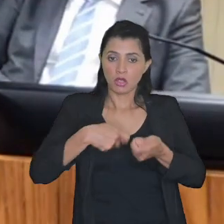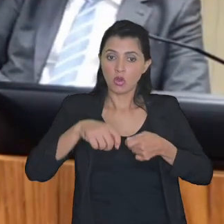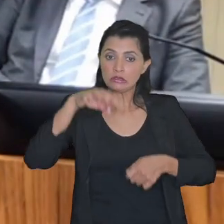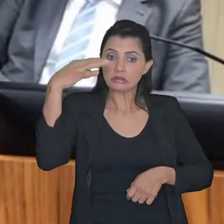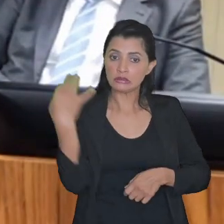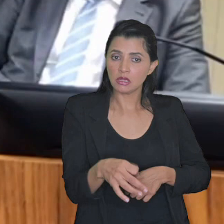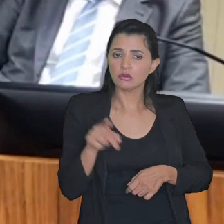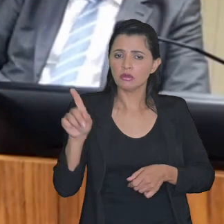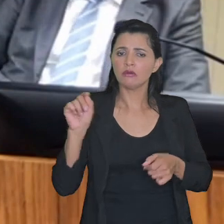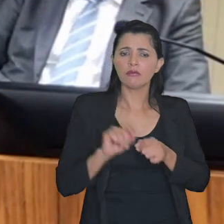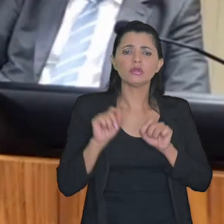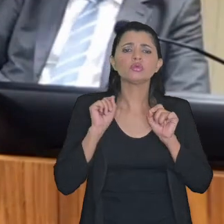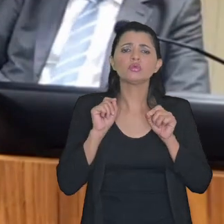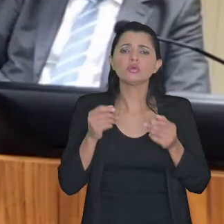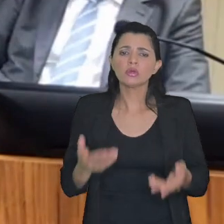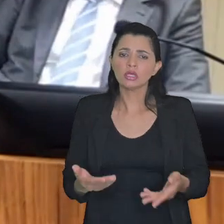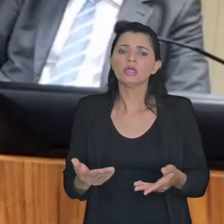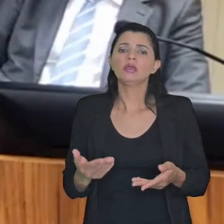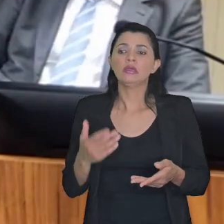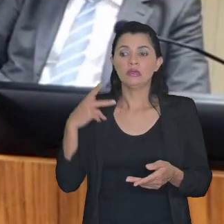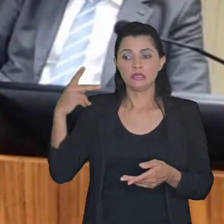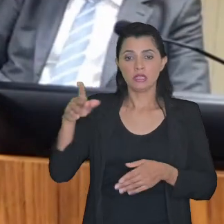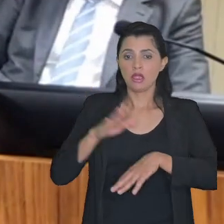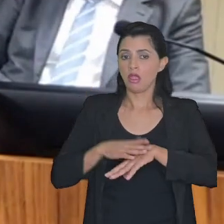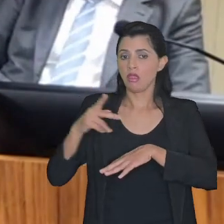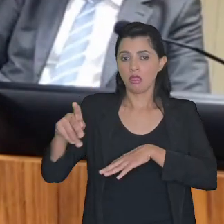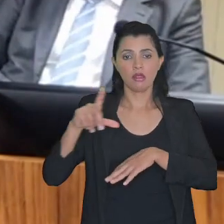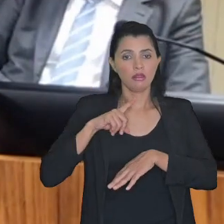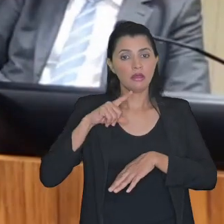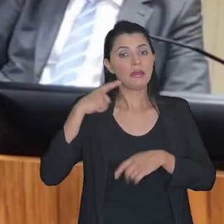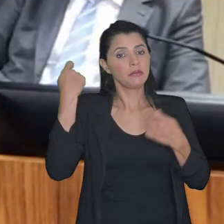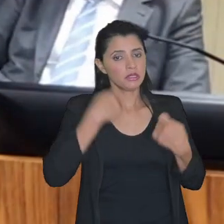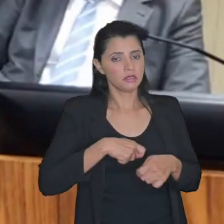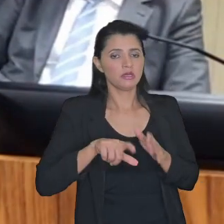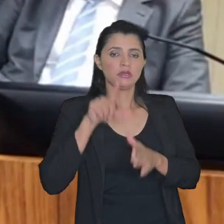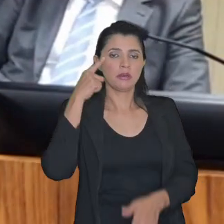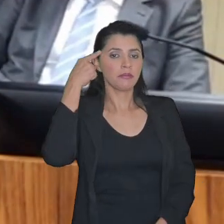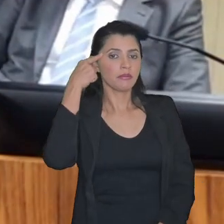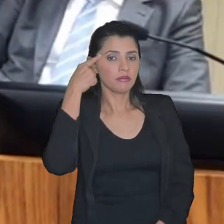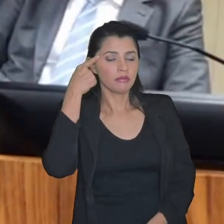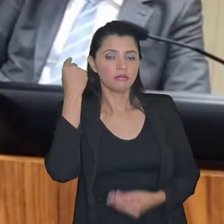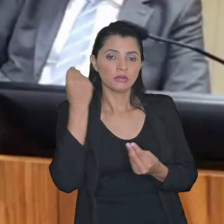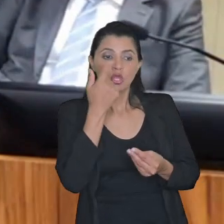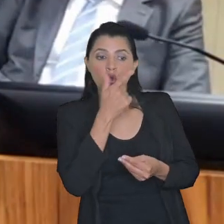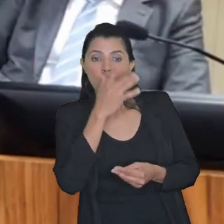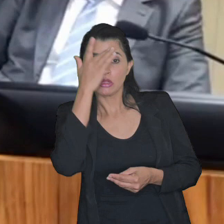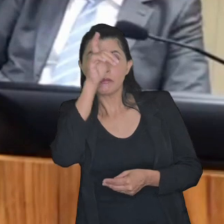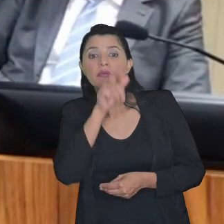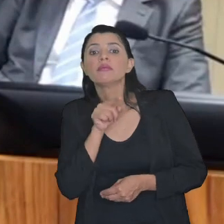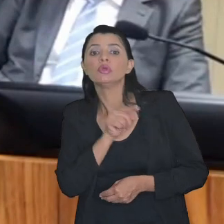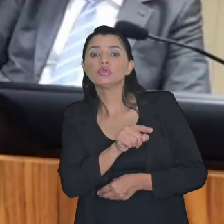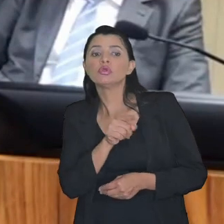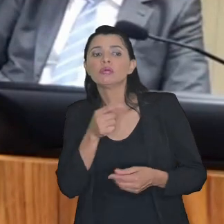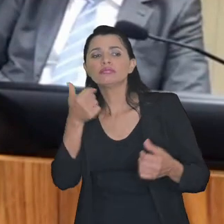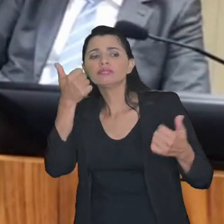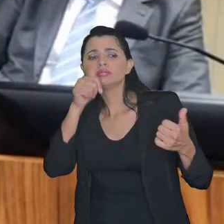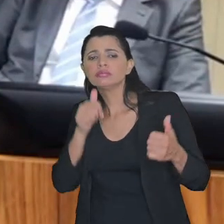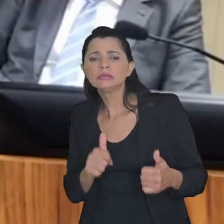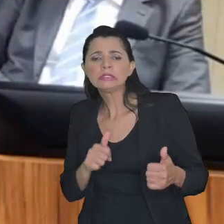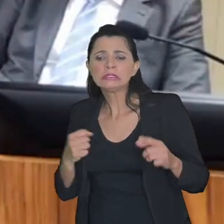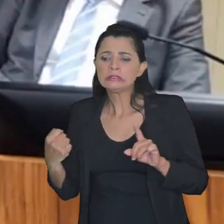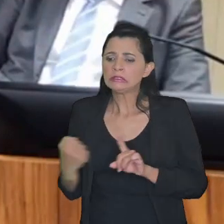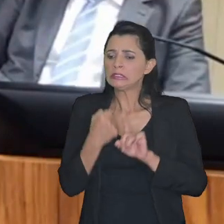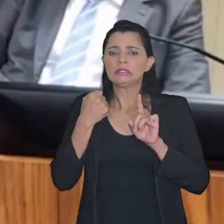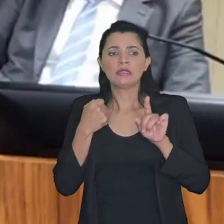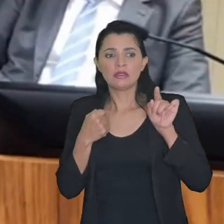certo o que que ela tem que fazer se a bola é dela ela tem que pensar no no outro jogador analisar